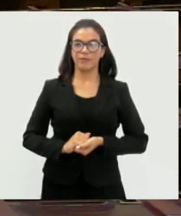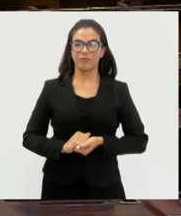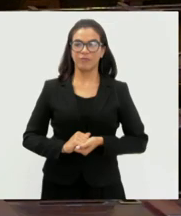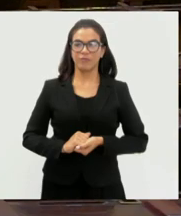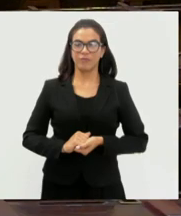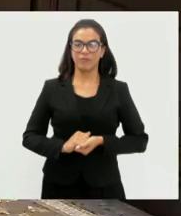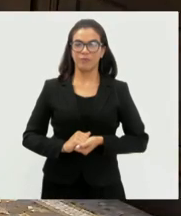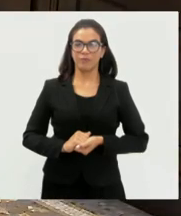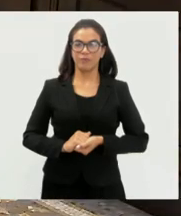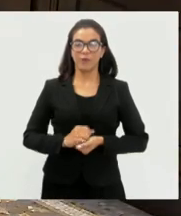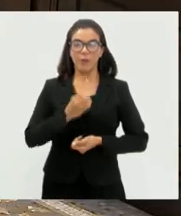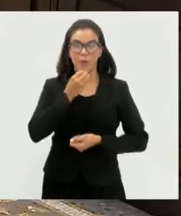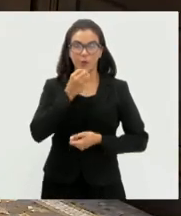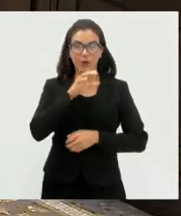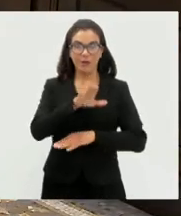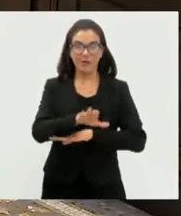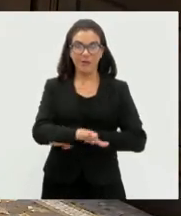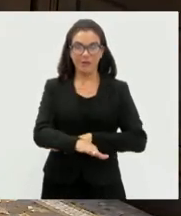Boa tarde.